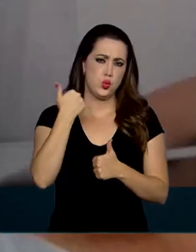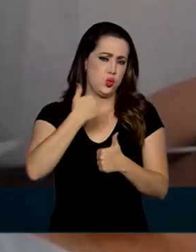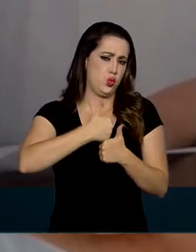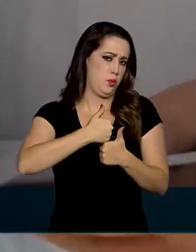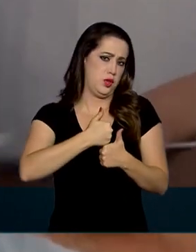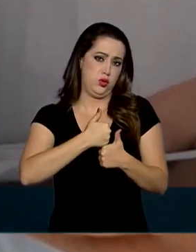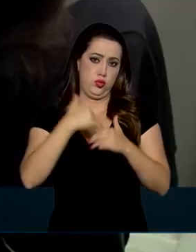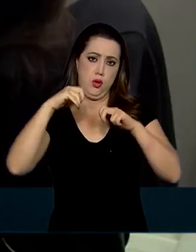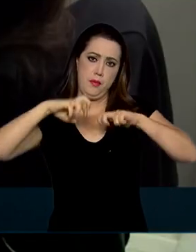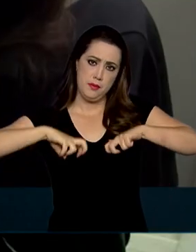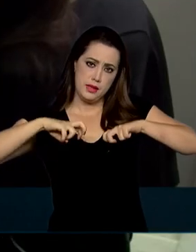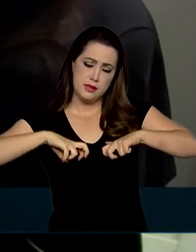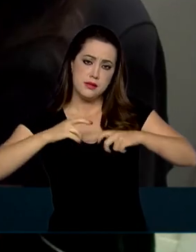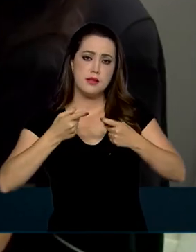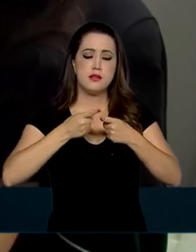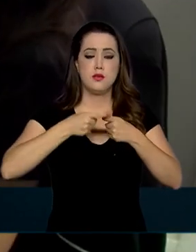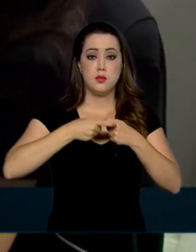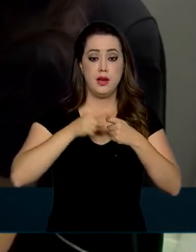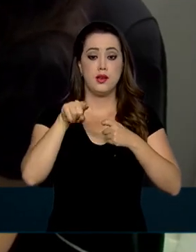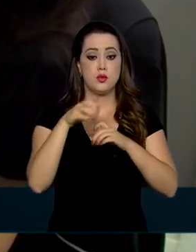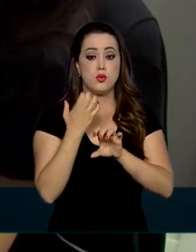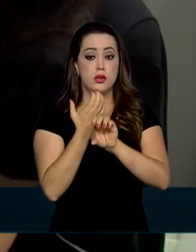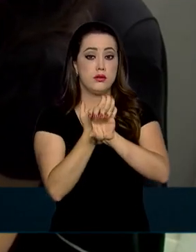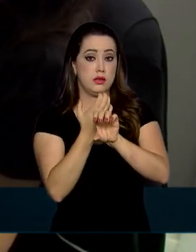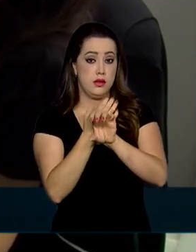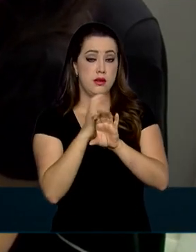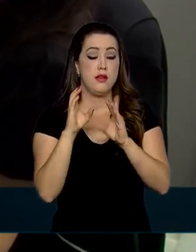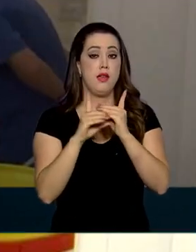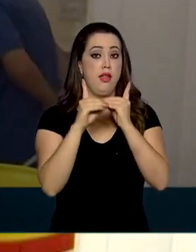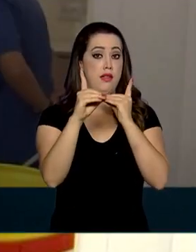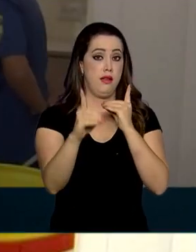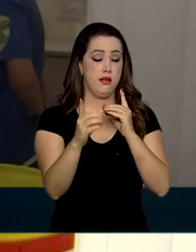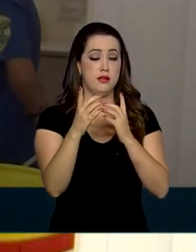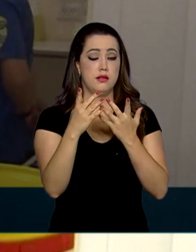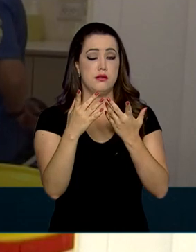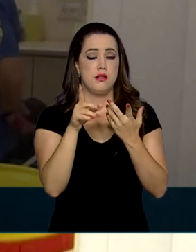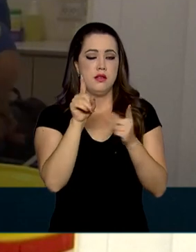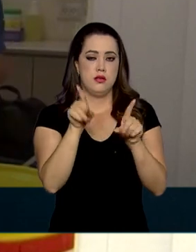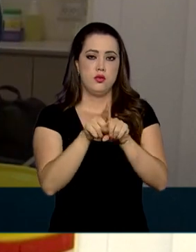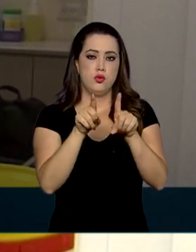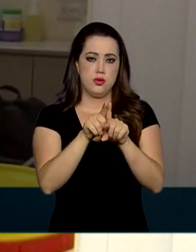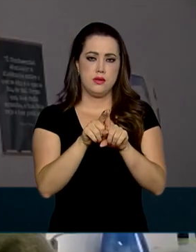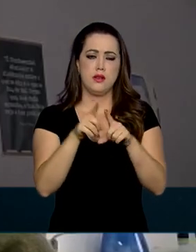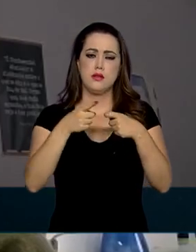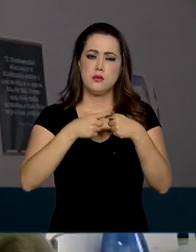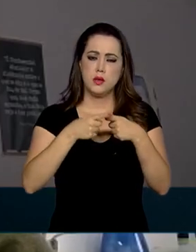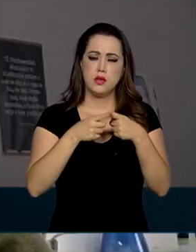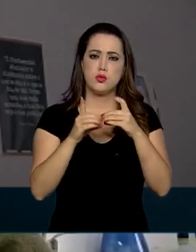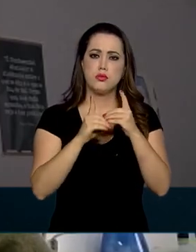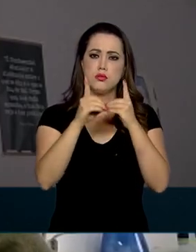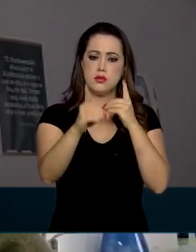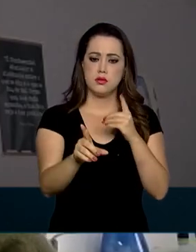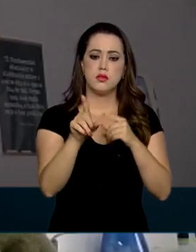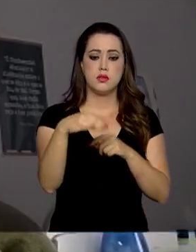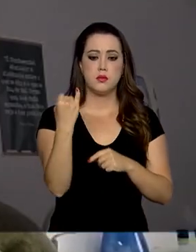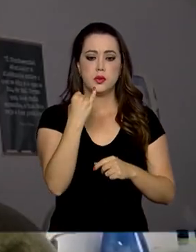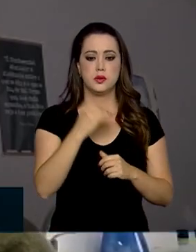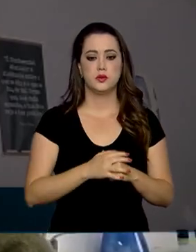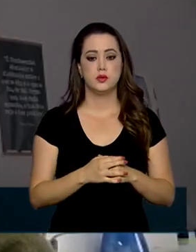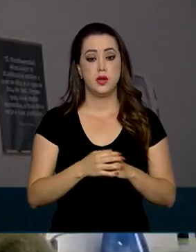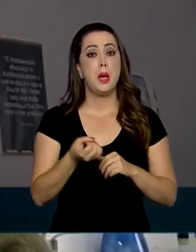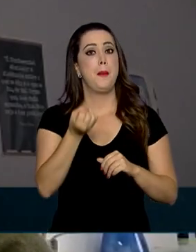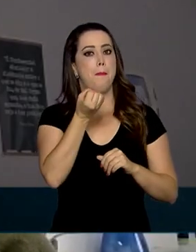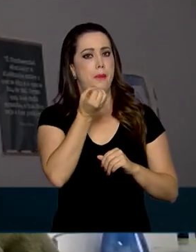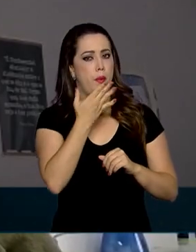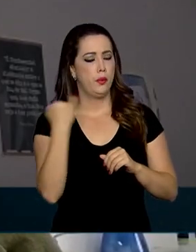presença do médico, a telemedicina traz vantagens nesse momento de pandemia. É uma excelente ferramenta, tem